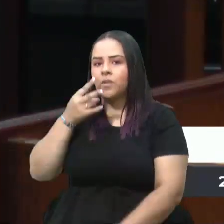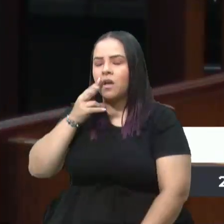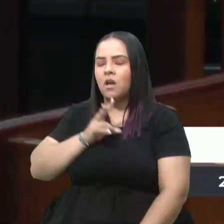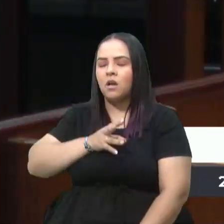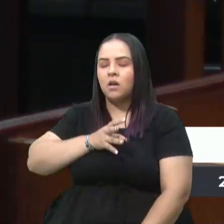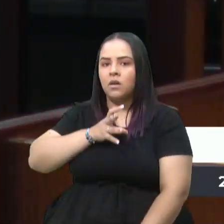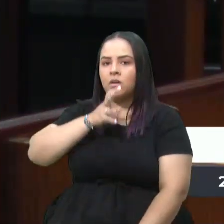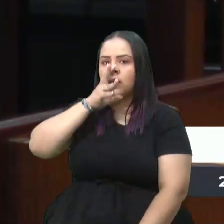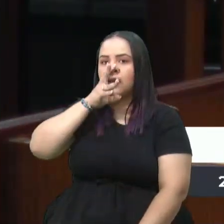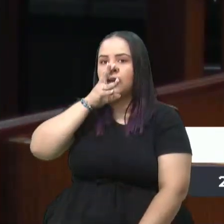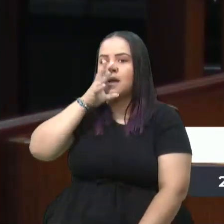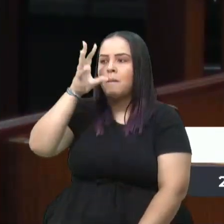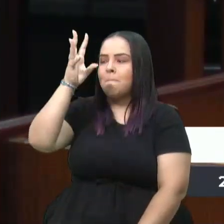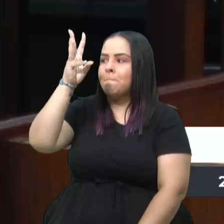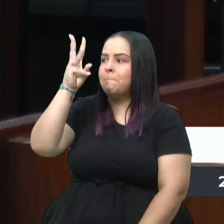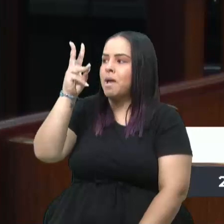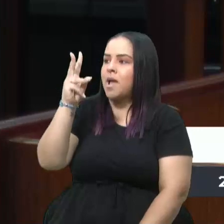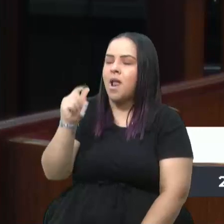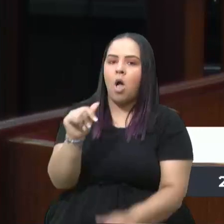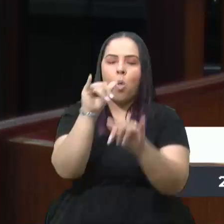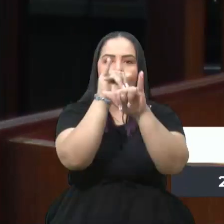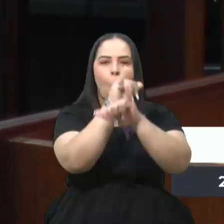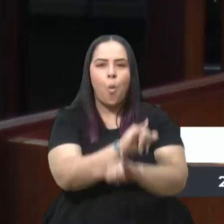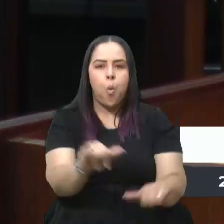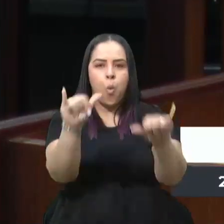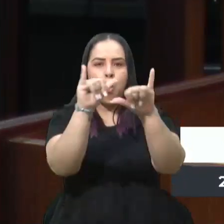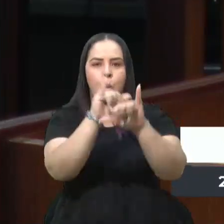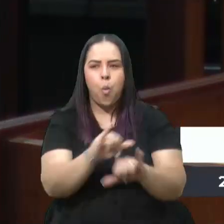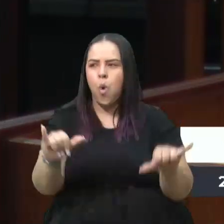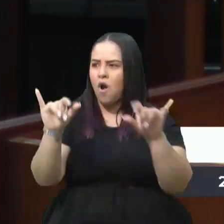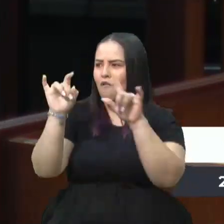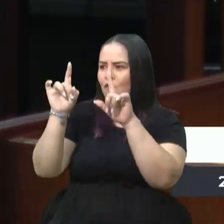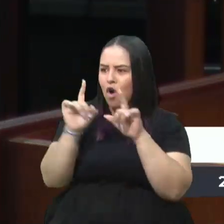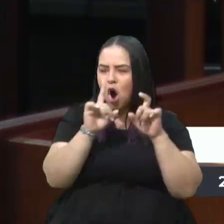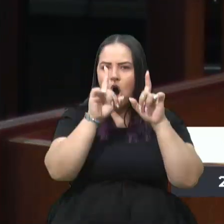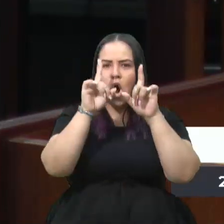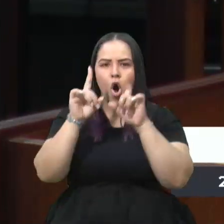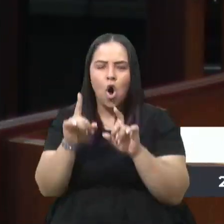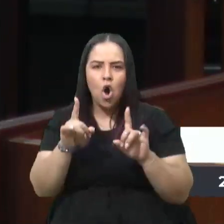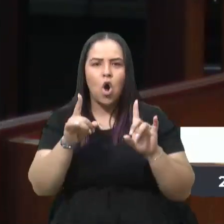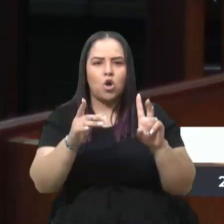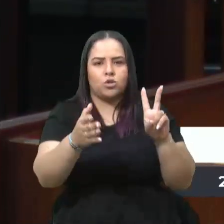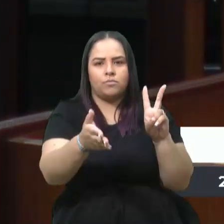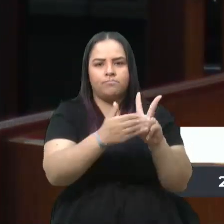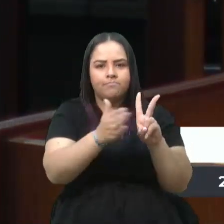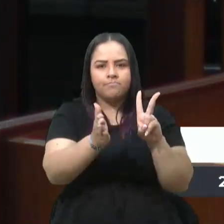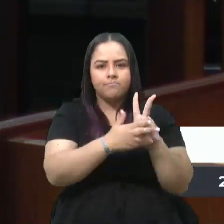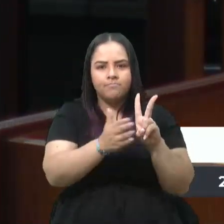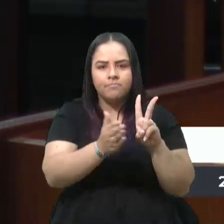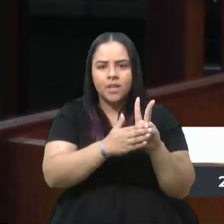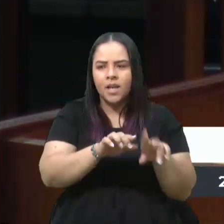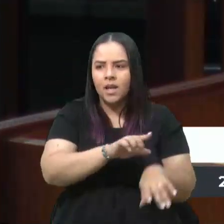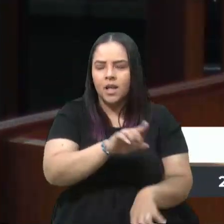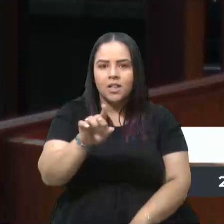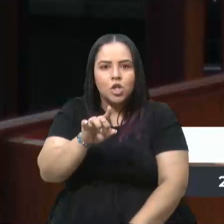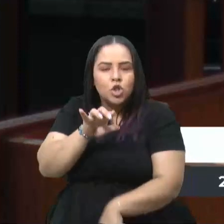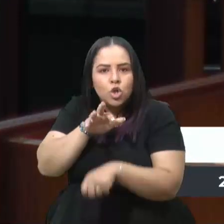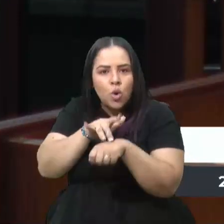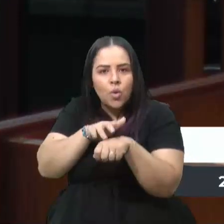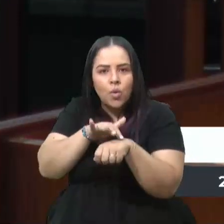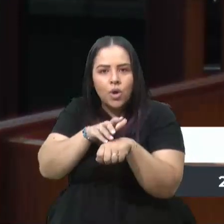milhares de notícias e de fotos de indígenas em estados graves de saúde,